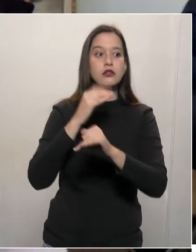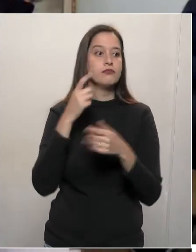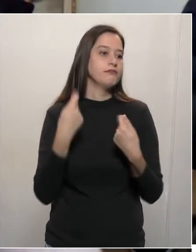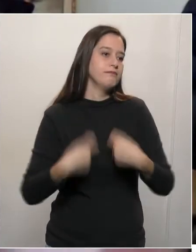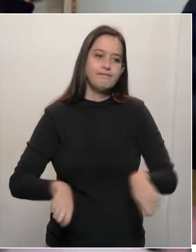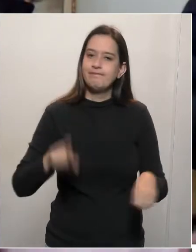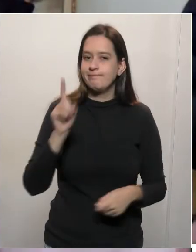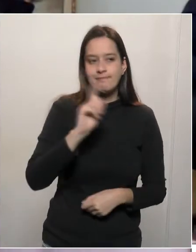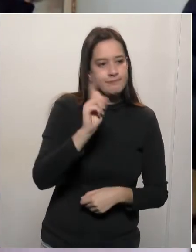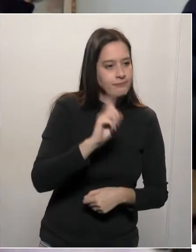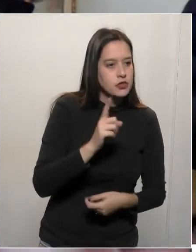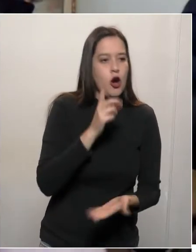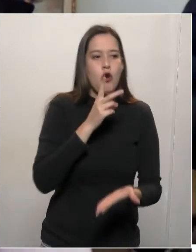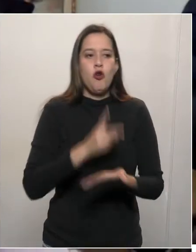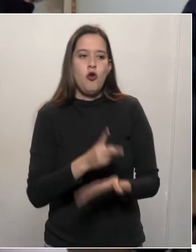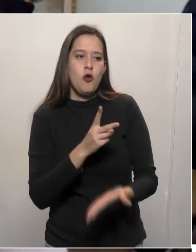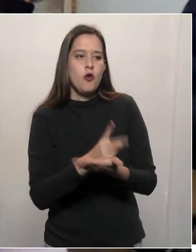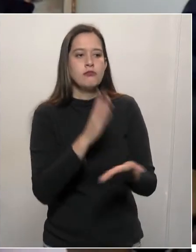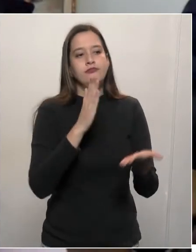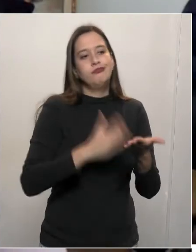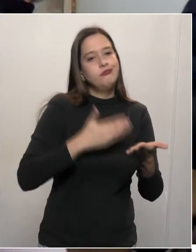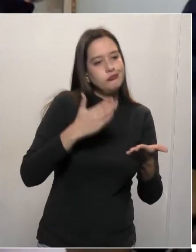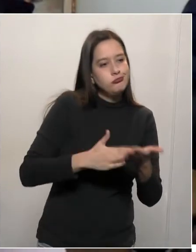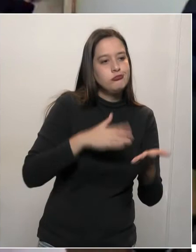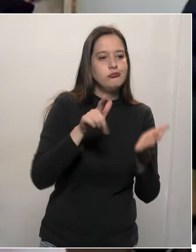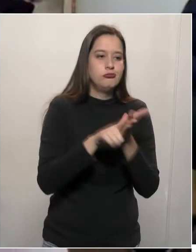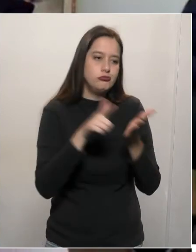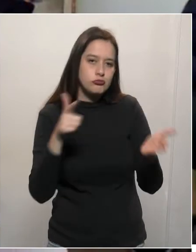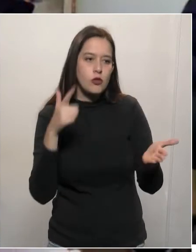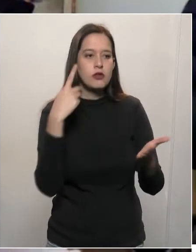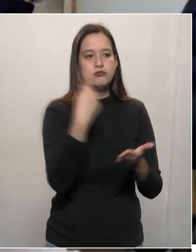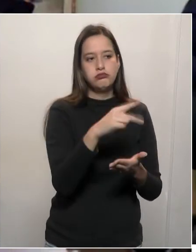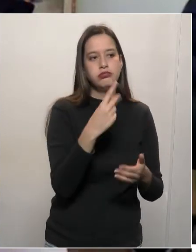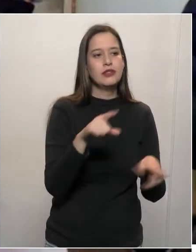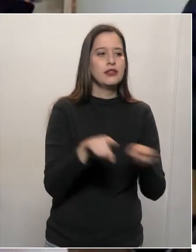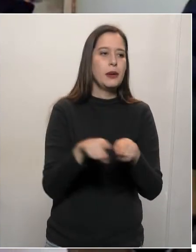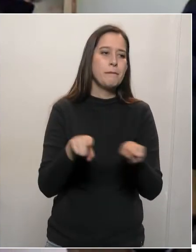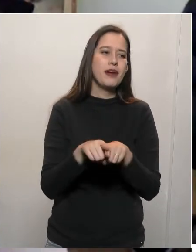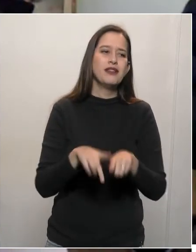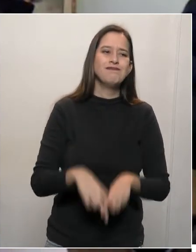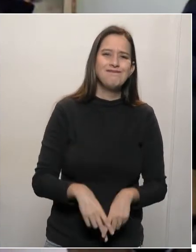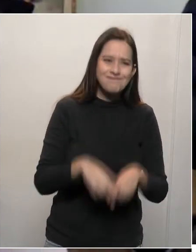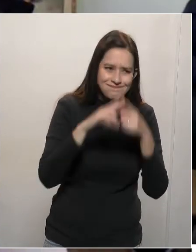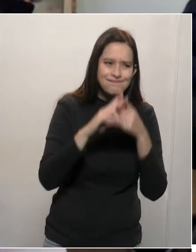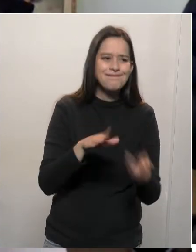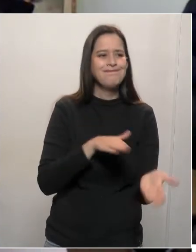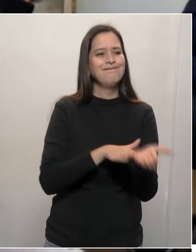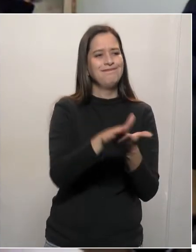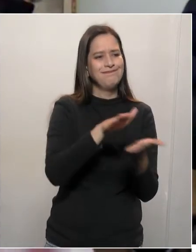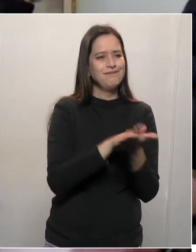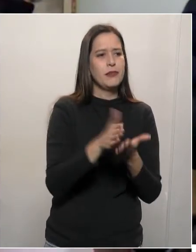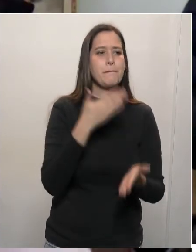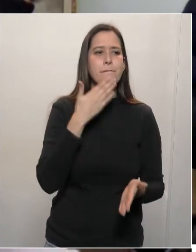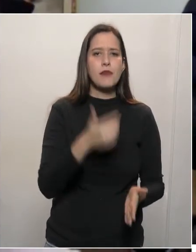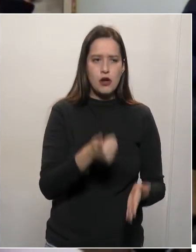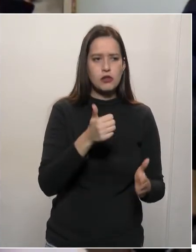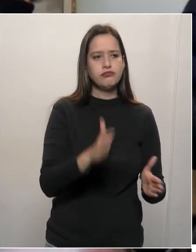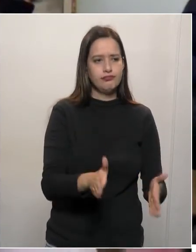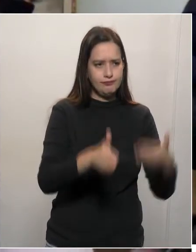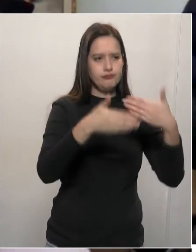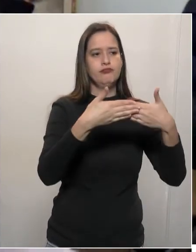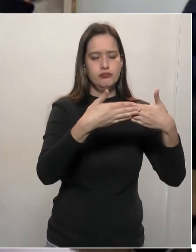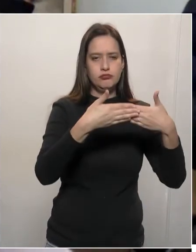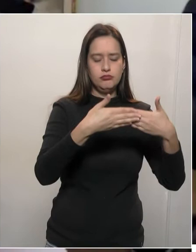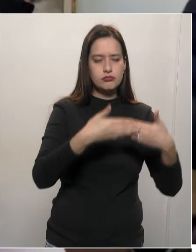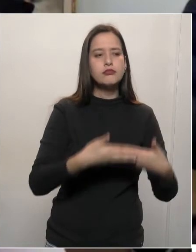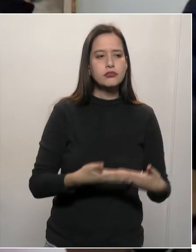milhões de reais, sem contar a manutenção desses equipamentos. Por isso, faz necessária a revogação de umas normas. É evidente que nós vamos